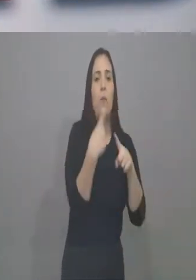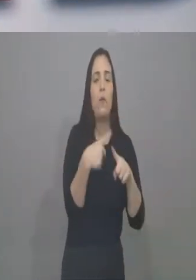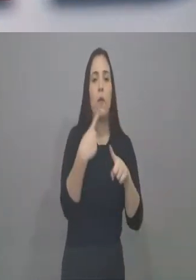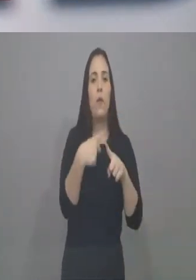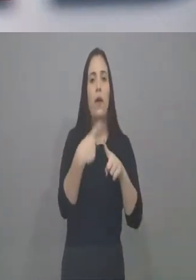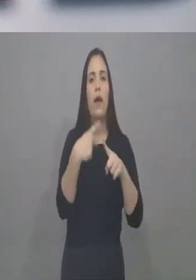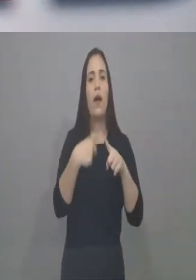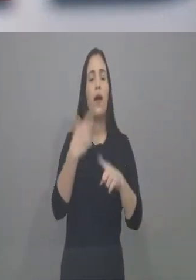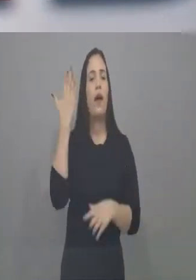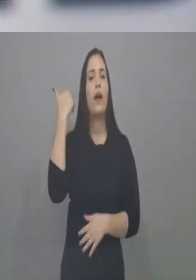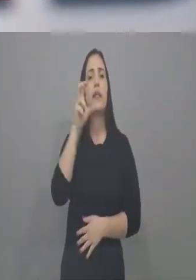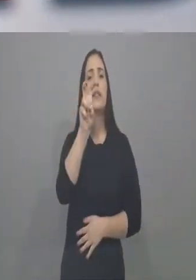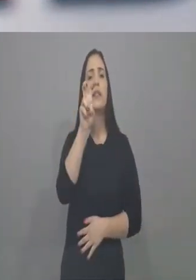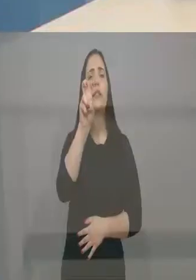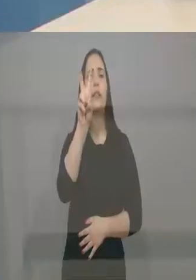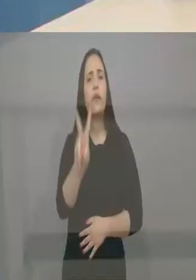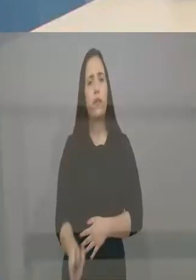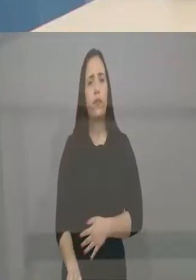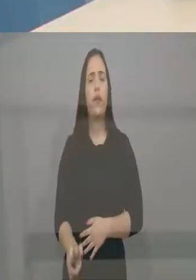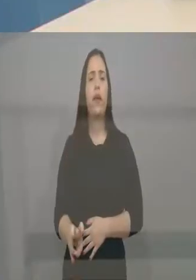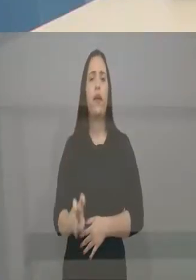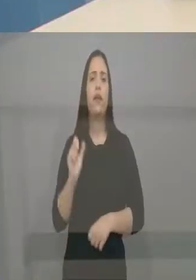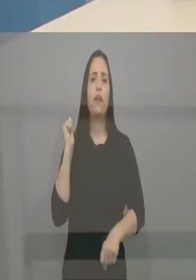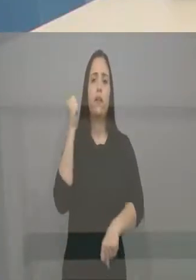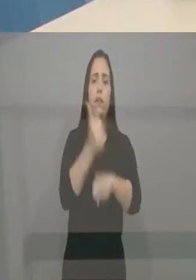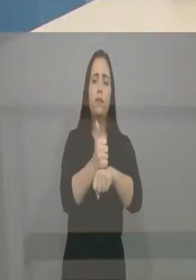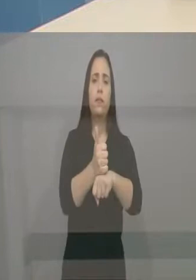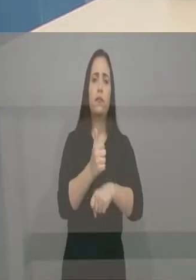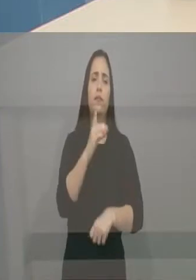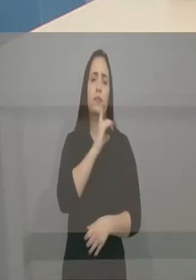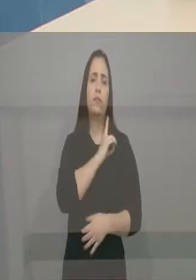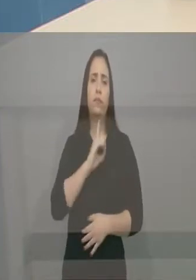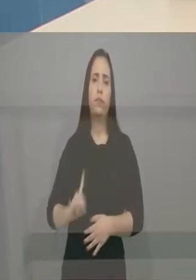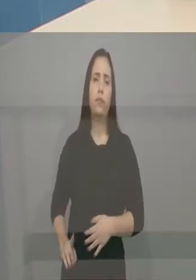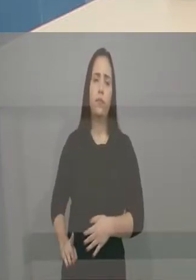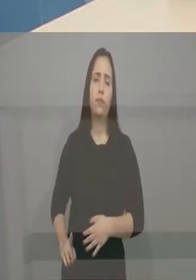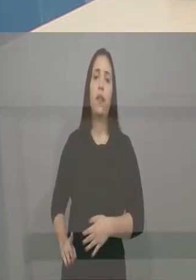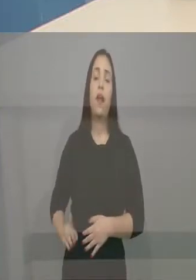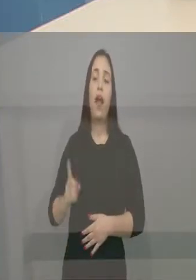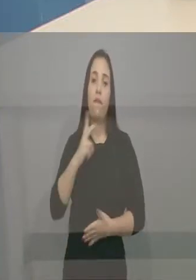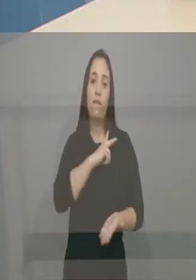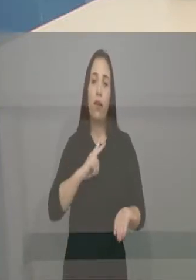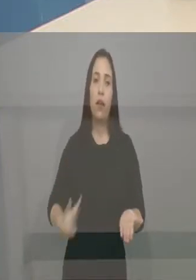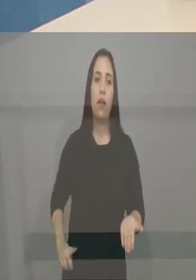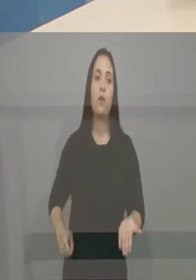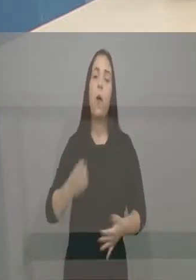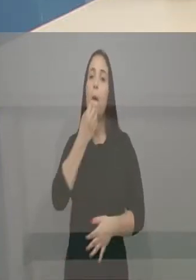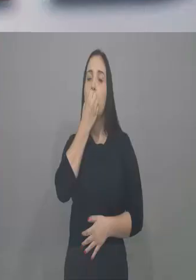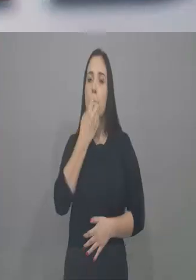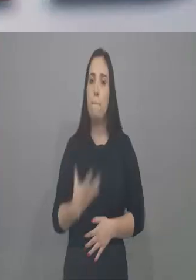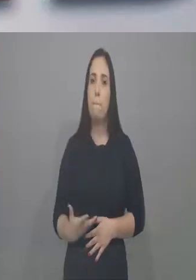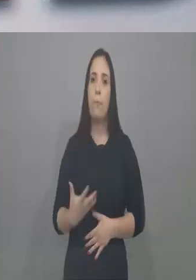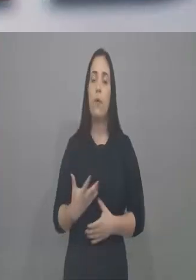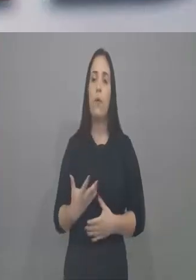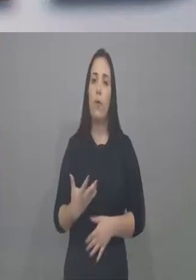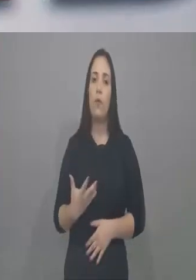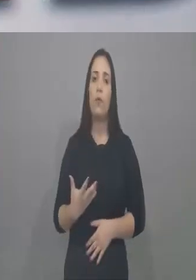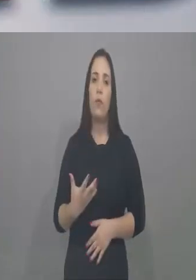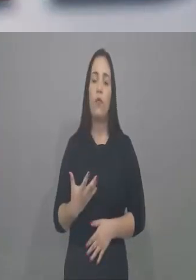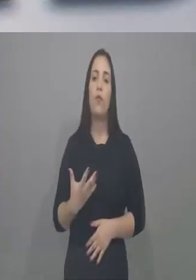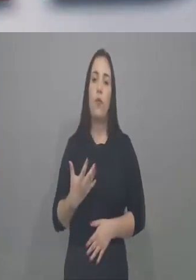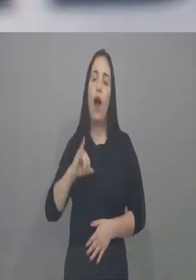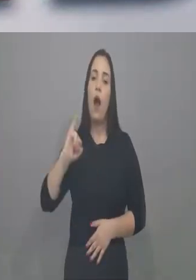cinco mandatos como vereador, hoje deputado estadual, é uma alegria muito grande estar participando aqui desse seu programa. Eu tive a